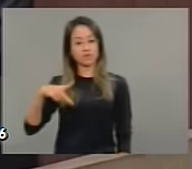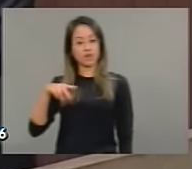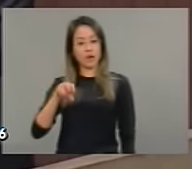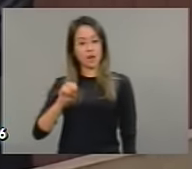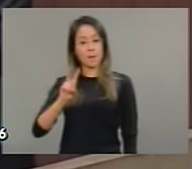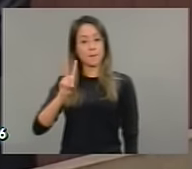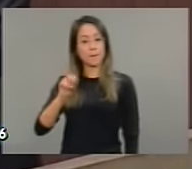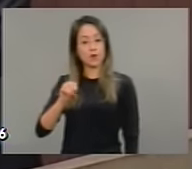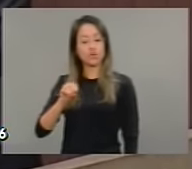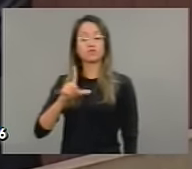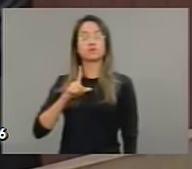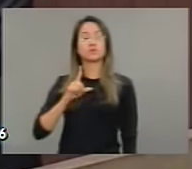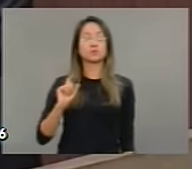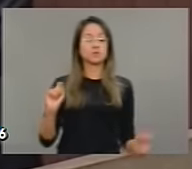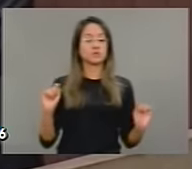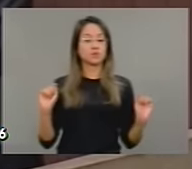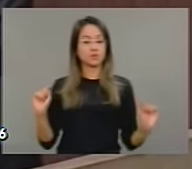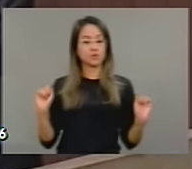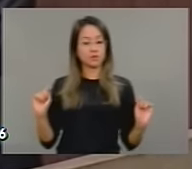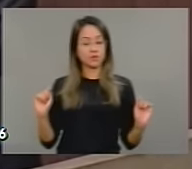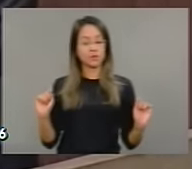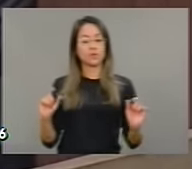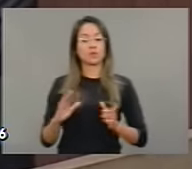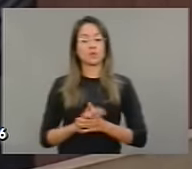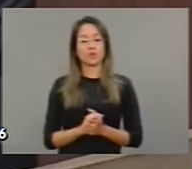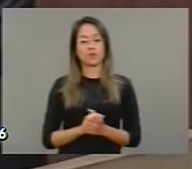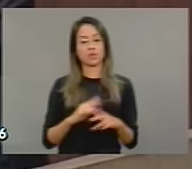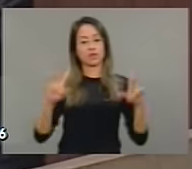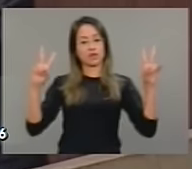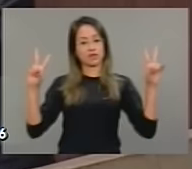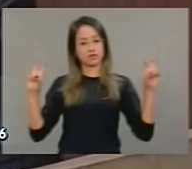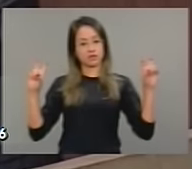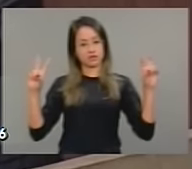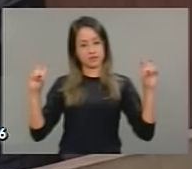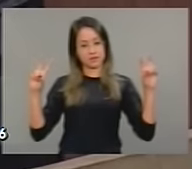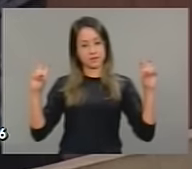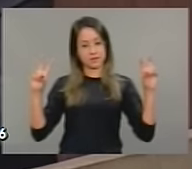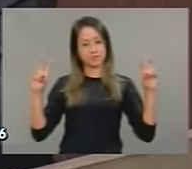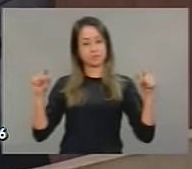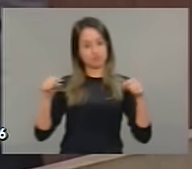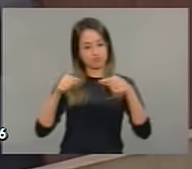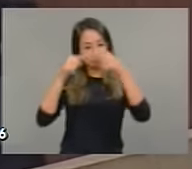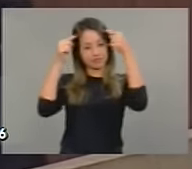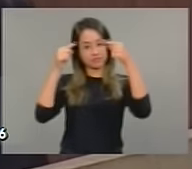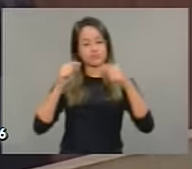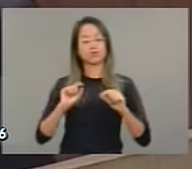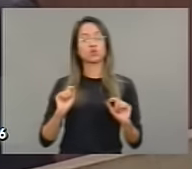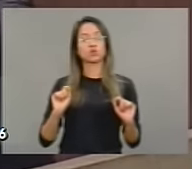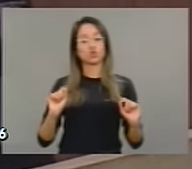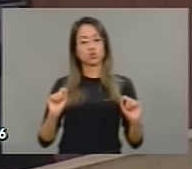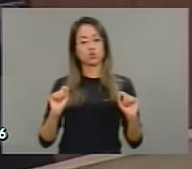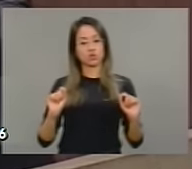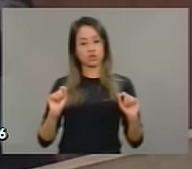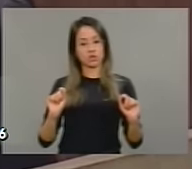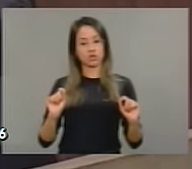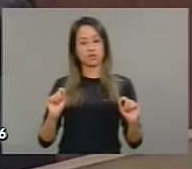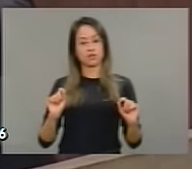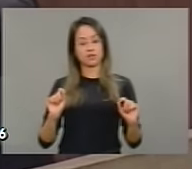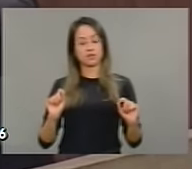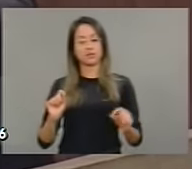registra um título muito adequado. A civilidade